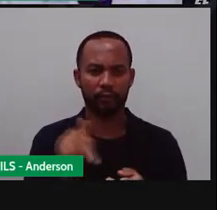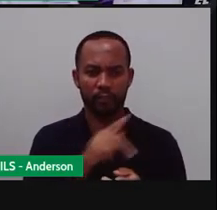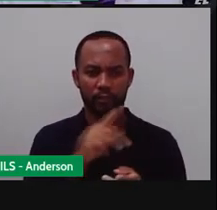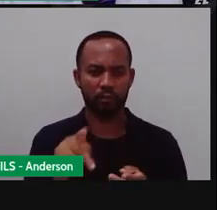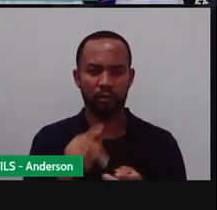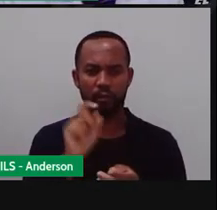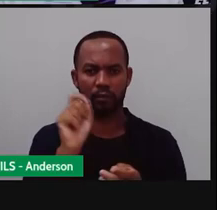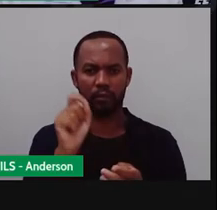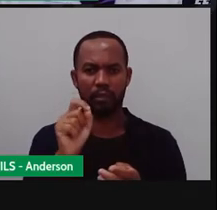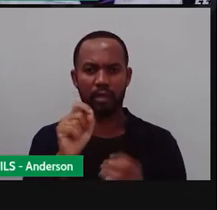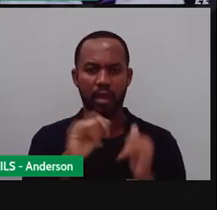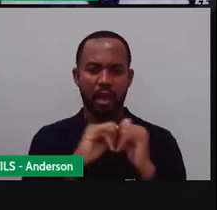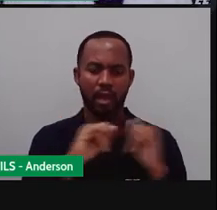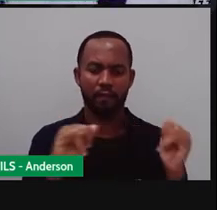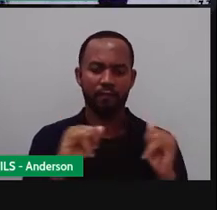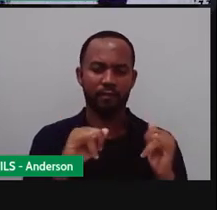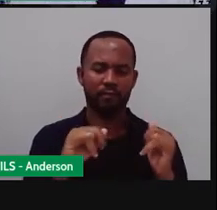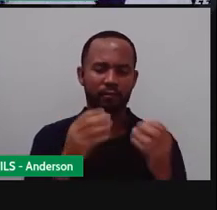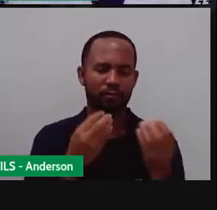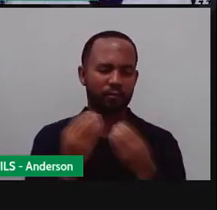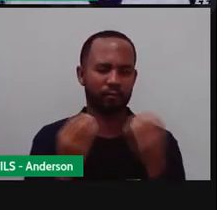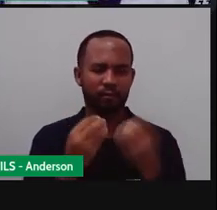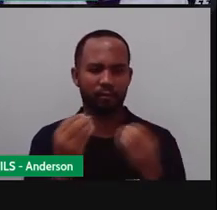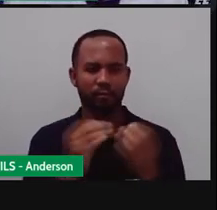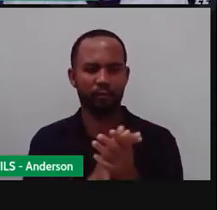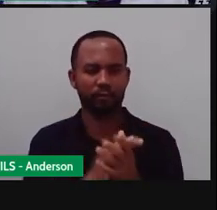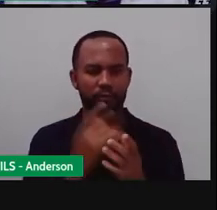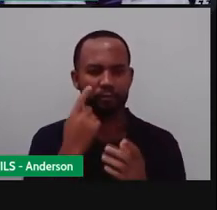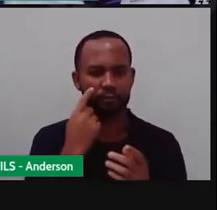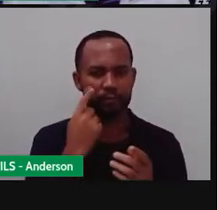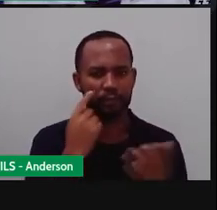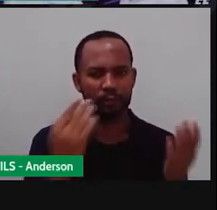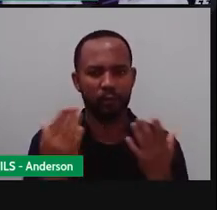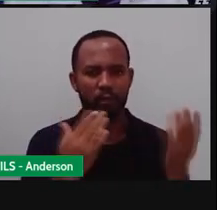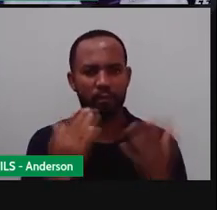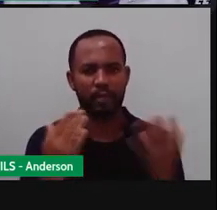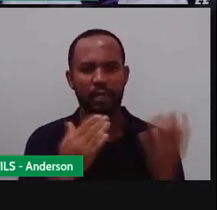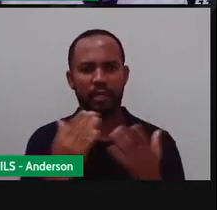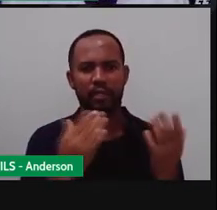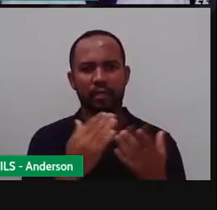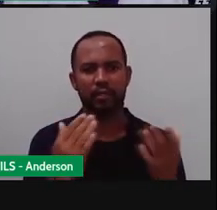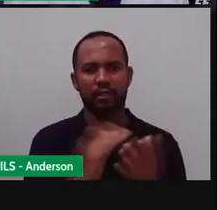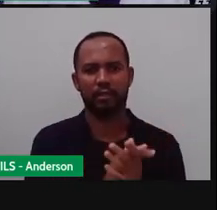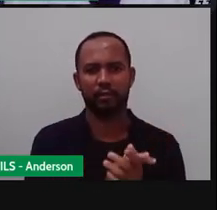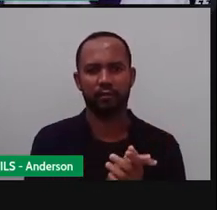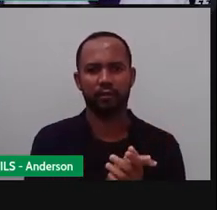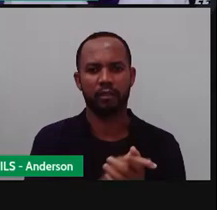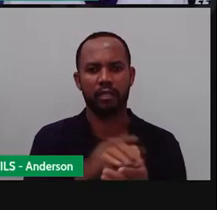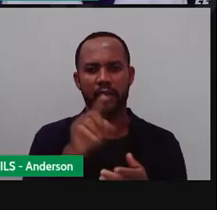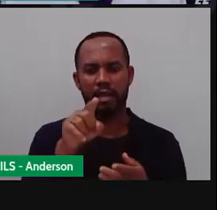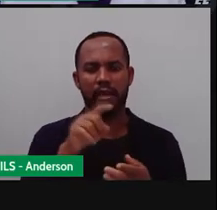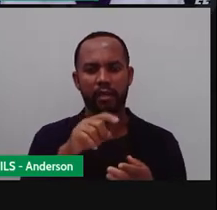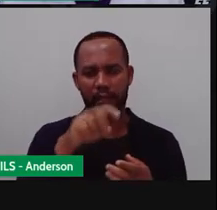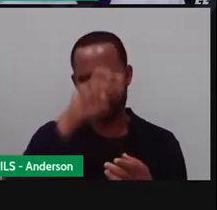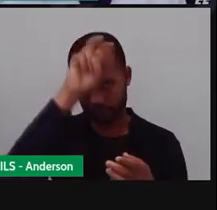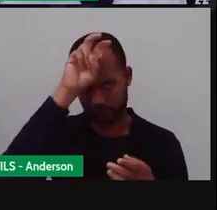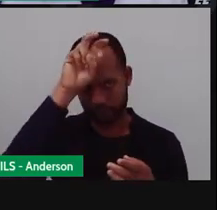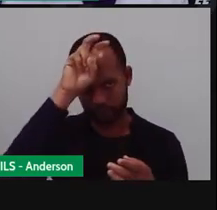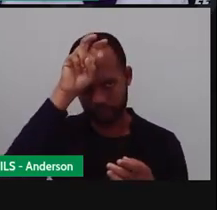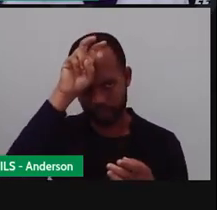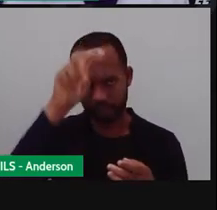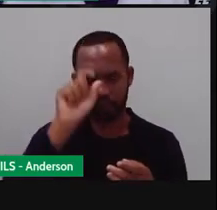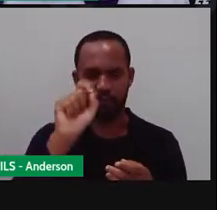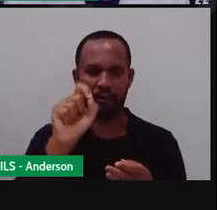né? Mas o que são vetores, né? A Proca Boa fazendo uma analogia aí, né? Uma comparação com o Uber, táxi. Os vetores são seres vivos